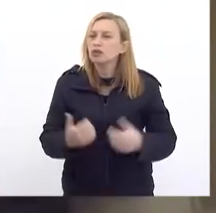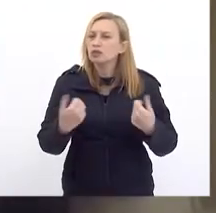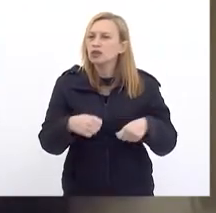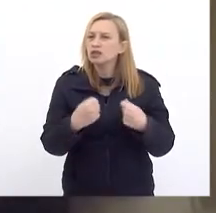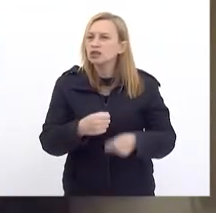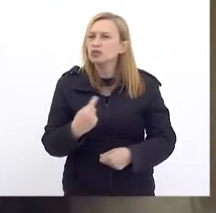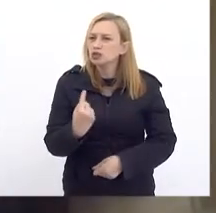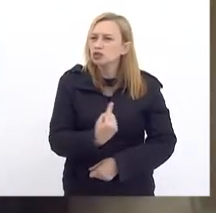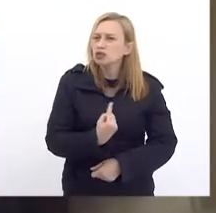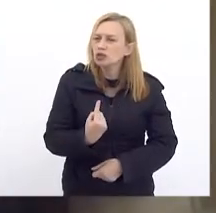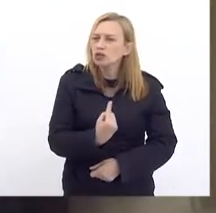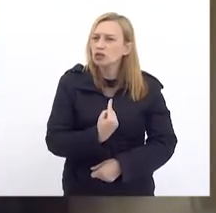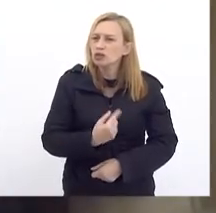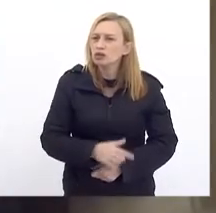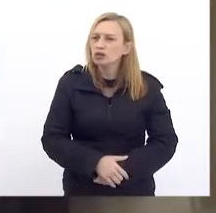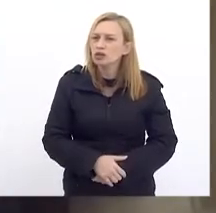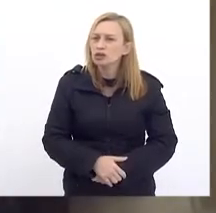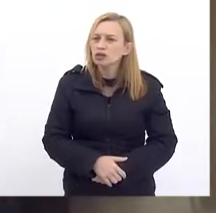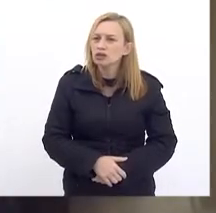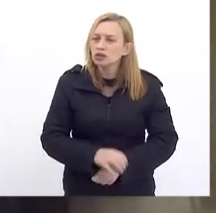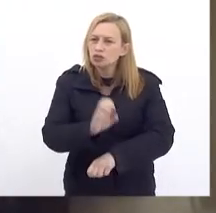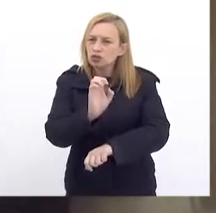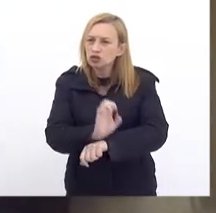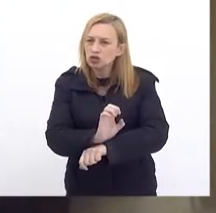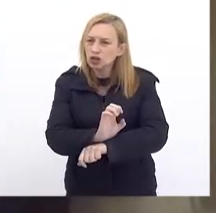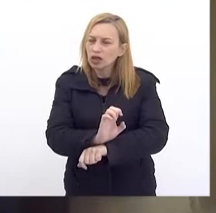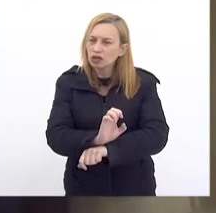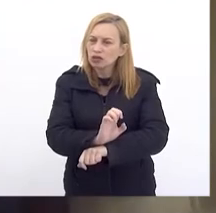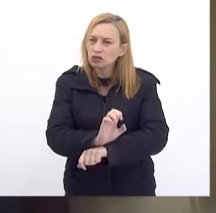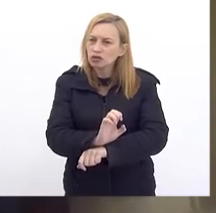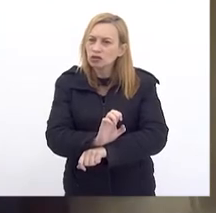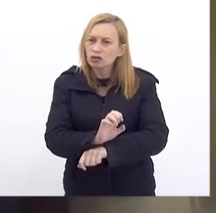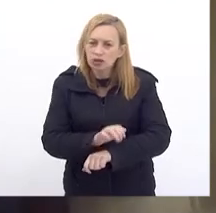Como Estado Temos